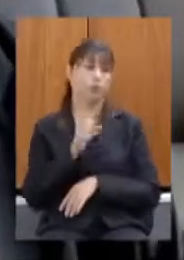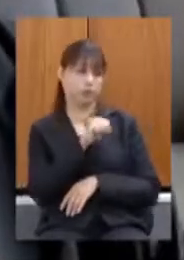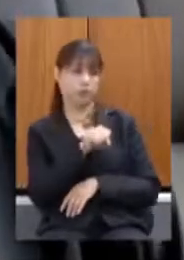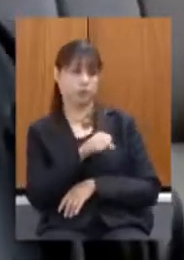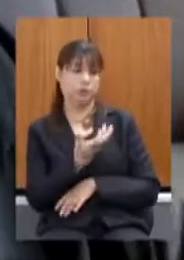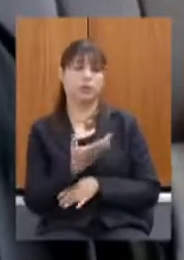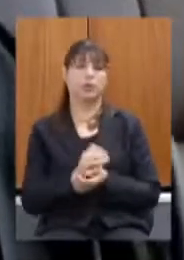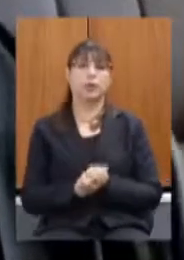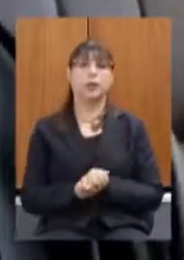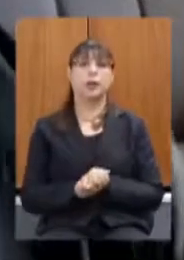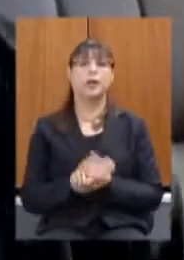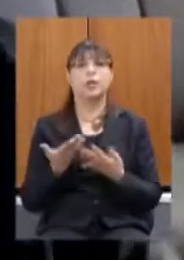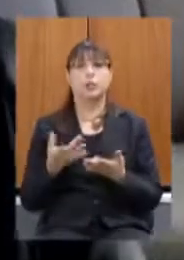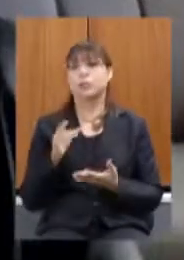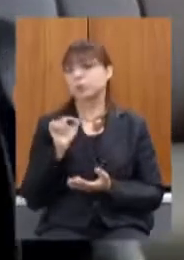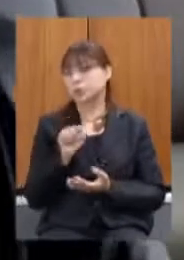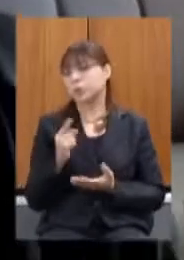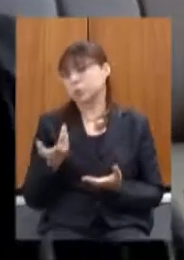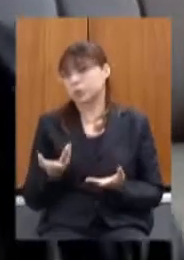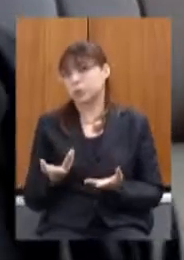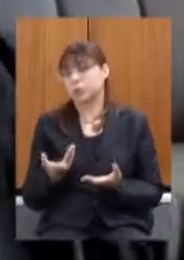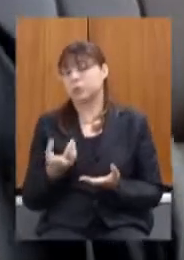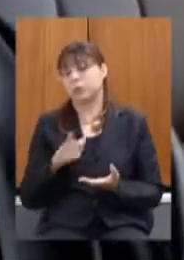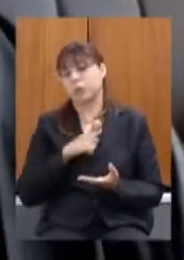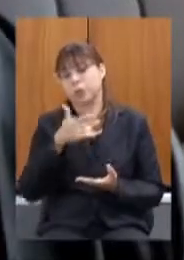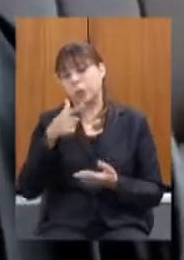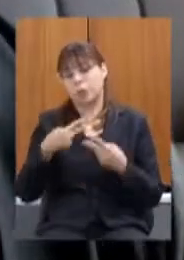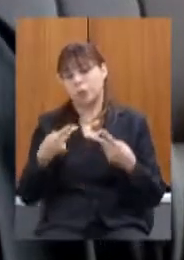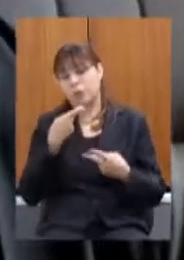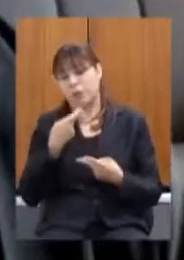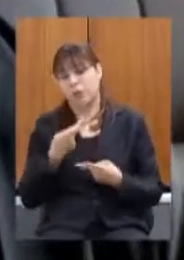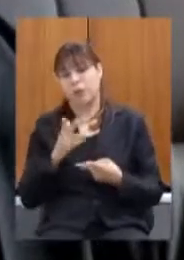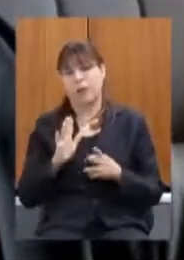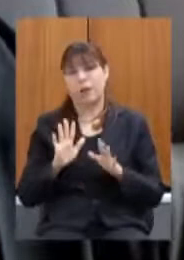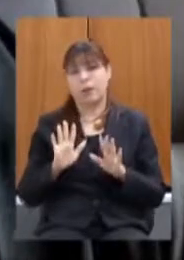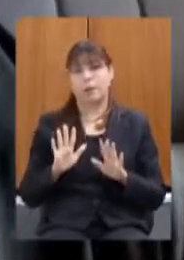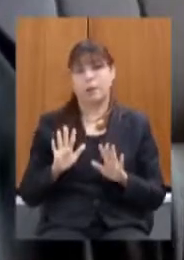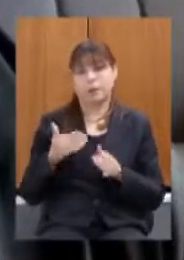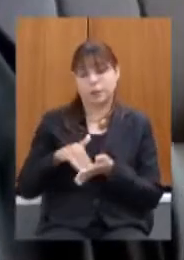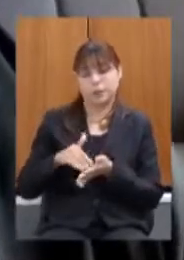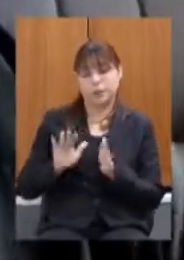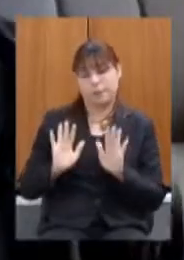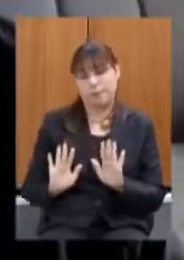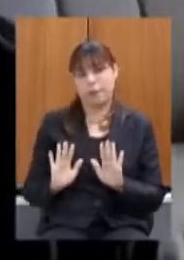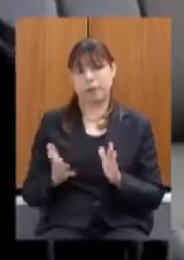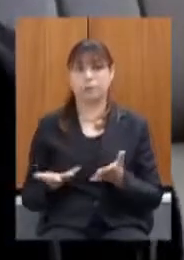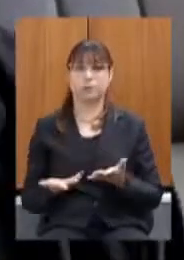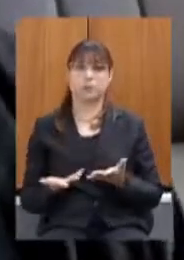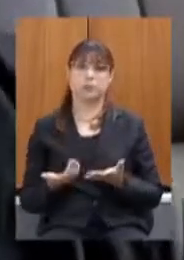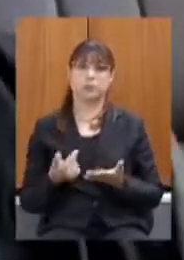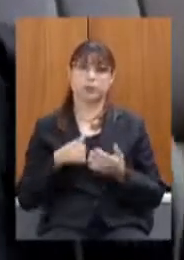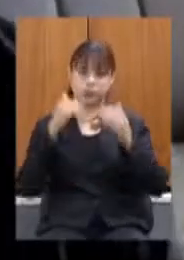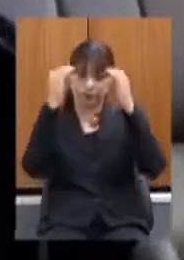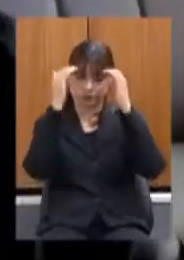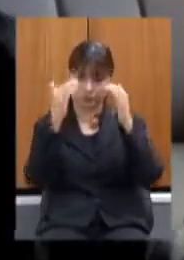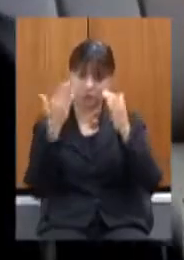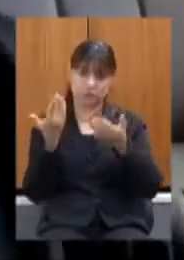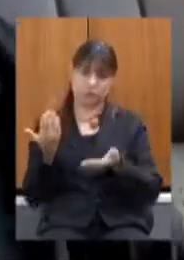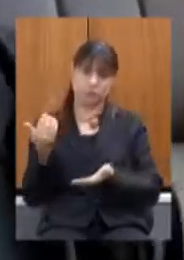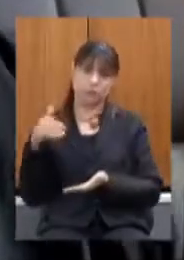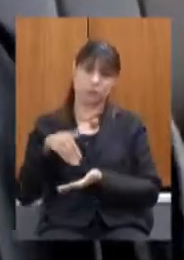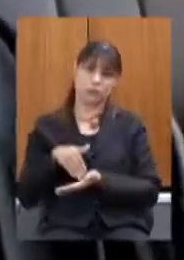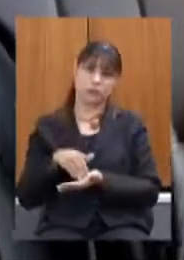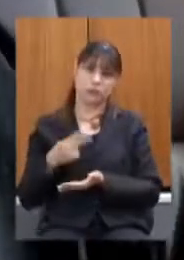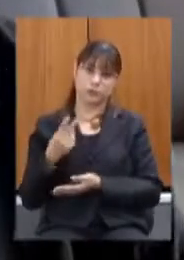fica isso aí eu tinha outros comentários fazer também secretário mas eu vou reservar pra meus dois